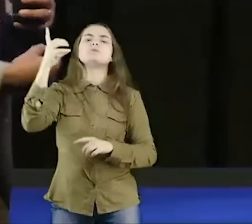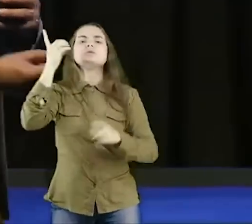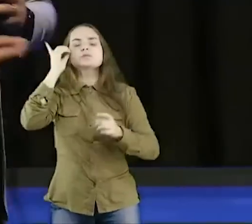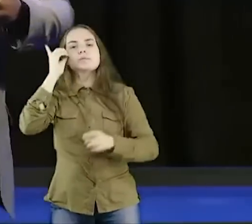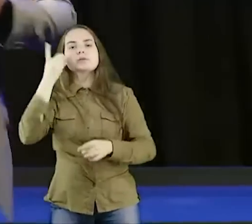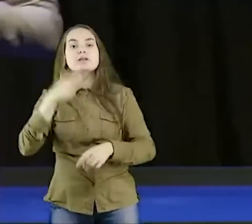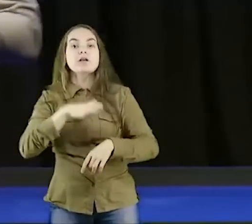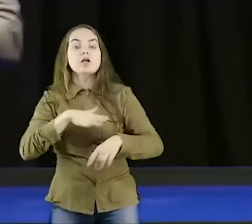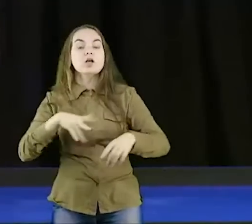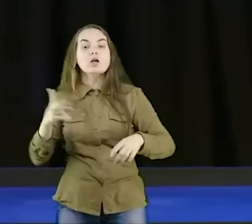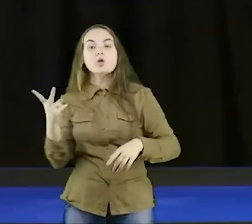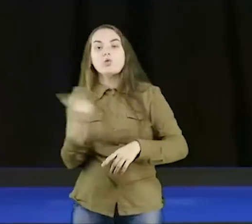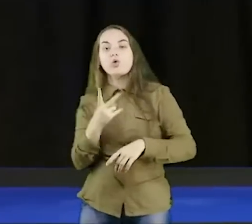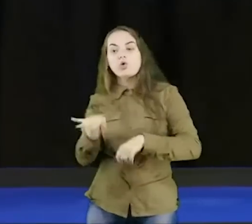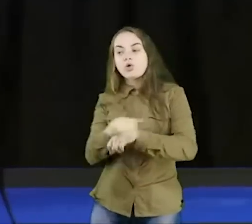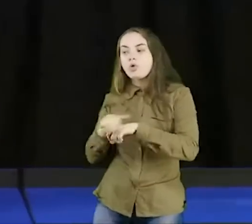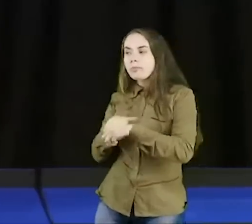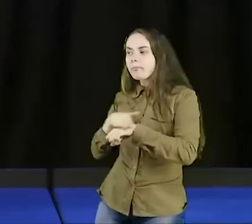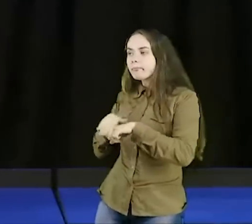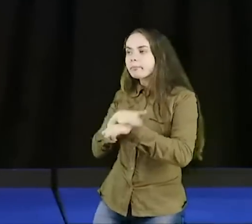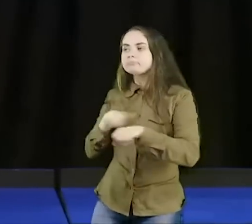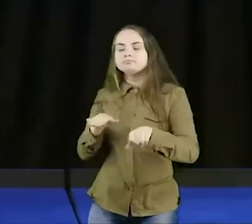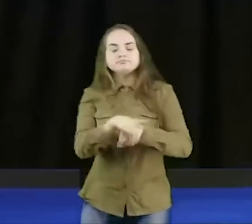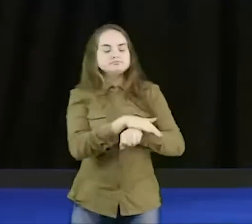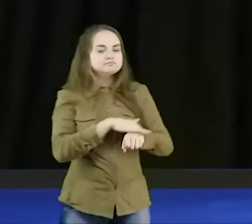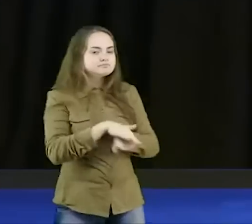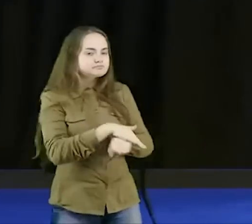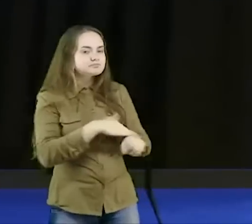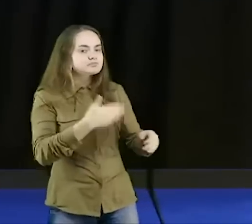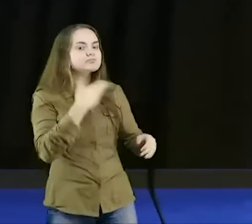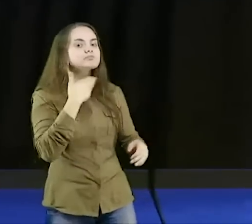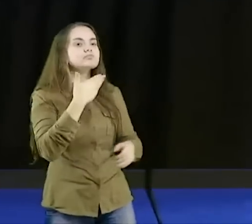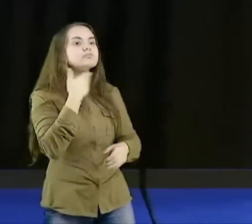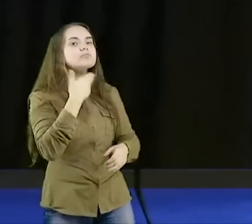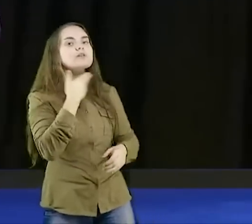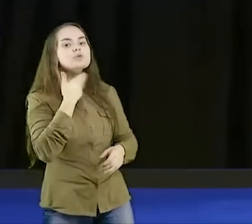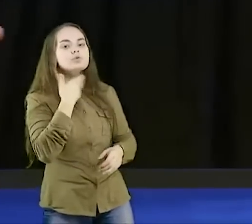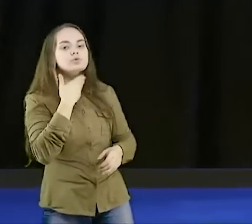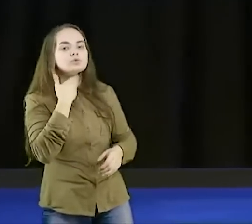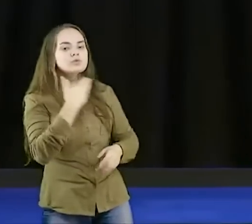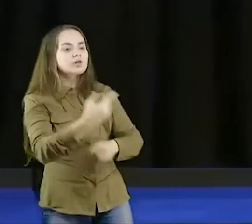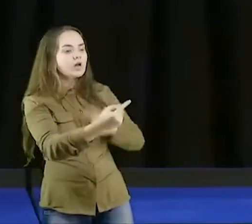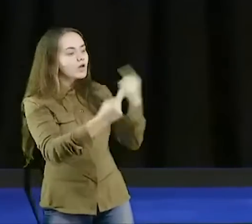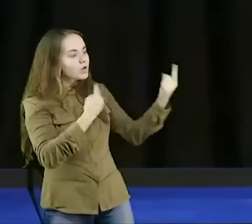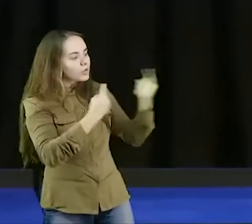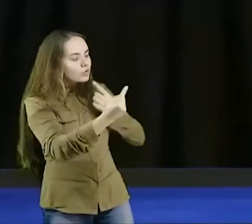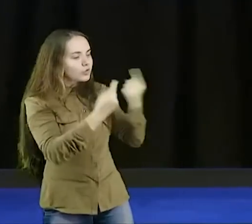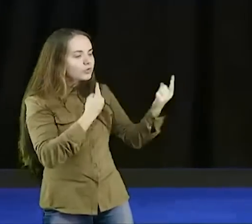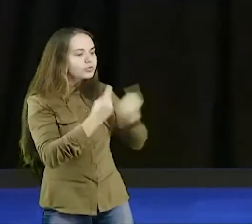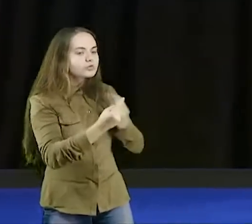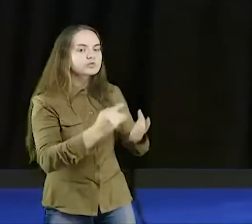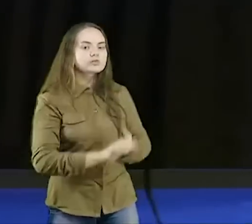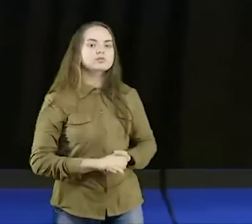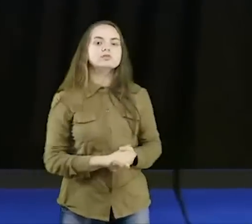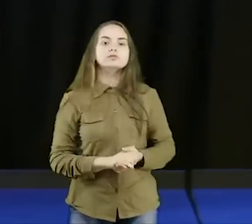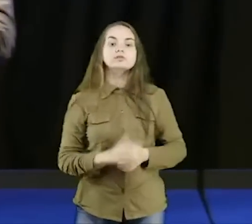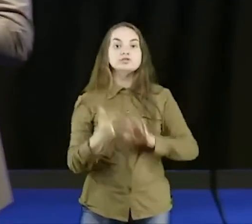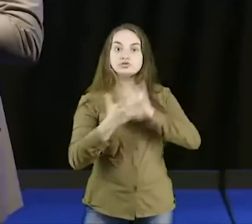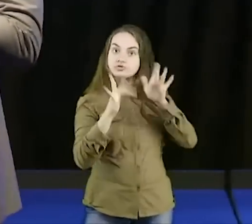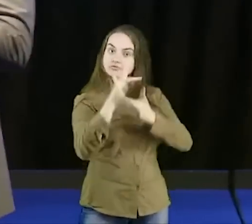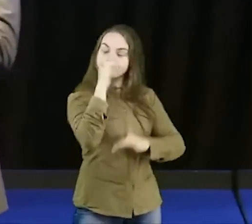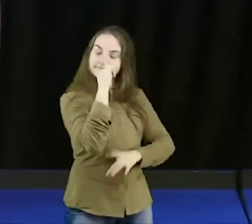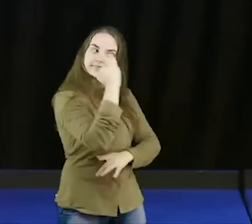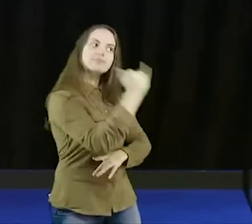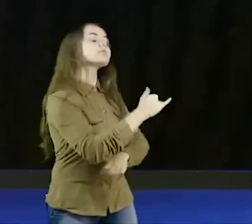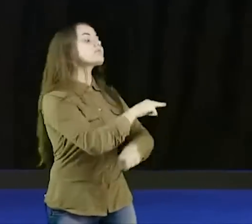-papo, começa ali, eles começam, a parlar, a parlamentar, a conversar, e Jesus está querendo dizer para